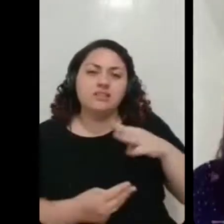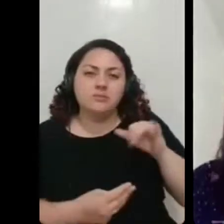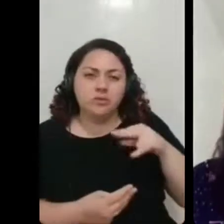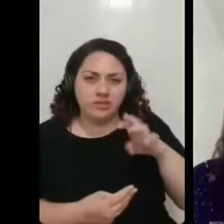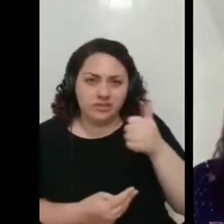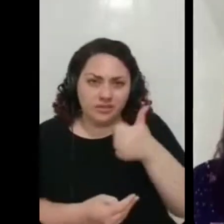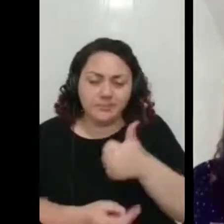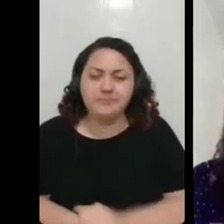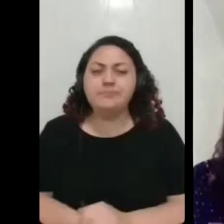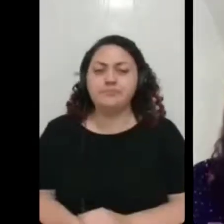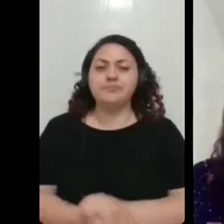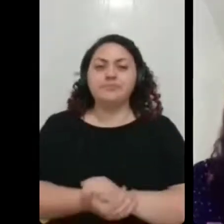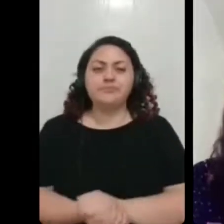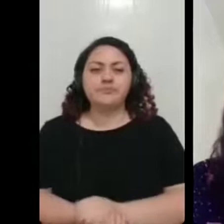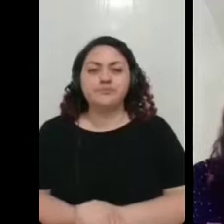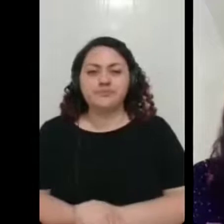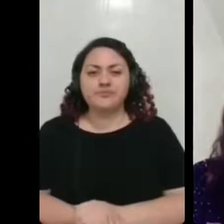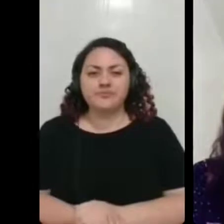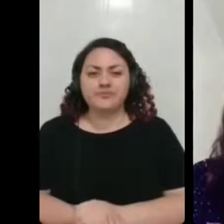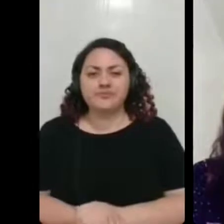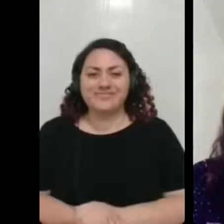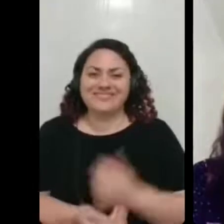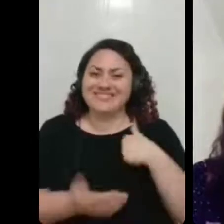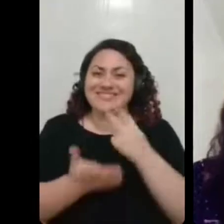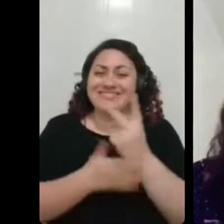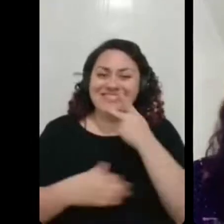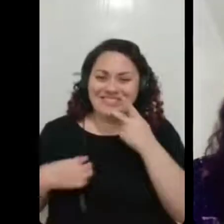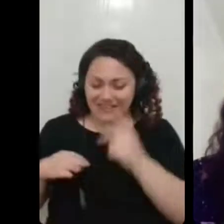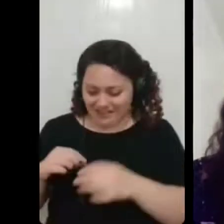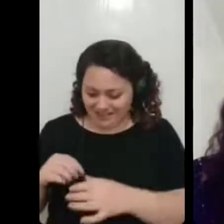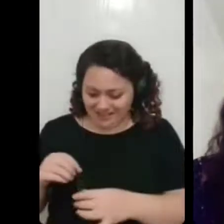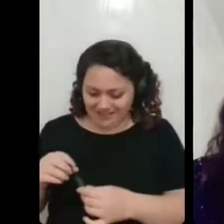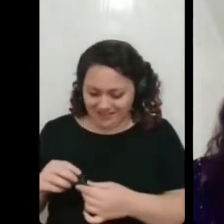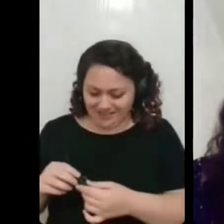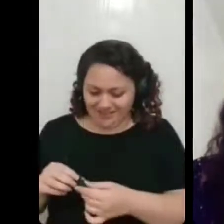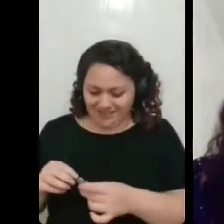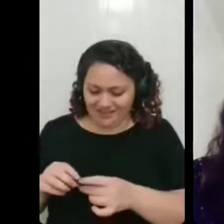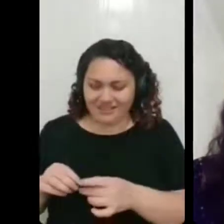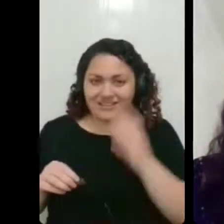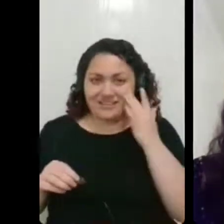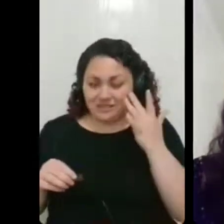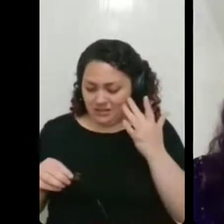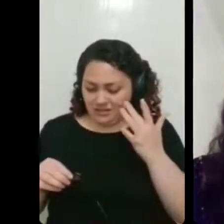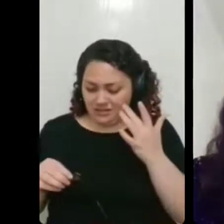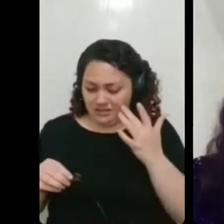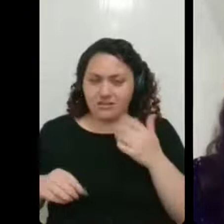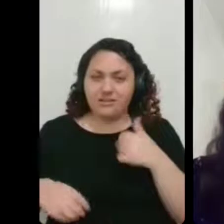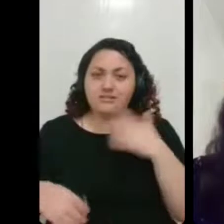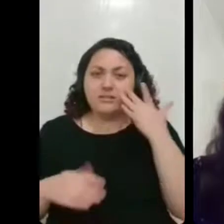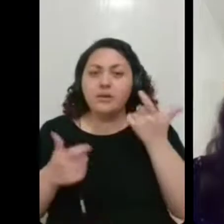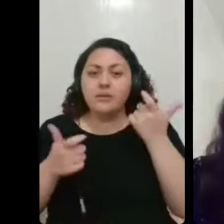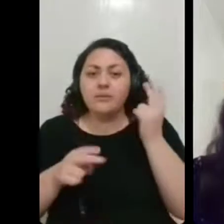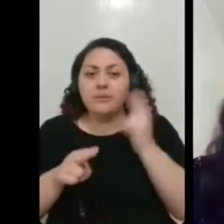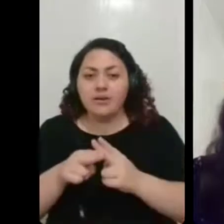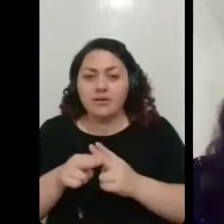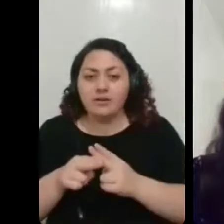É, então. É, vou continuar, então, mais ou menos, de onde eu parei. não sei até onde foi, vou voltar um pouquinho. Será que você pode comentar de